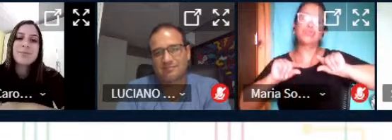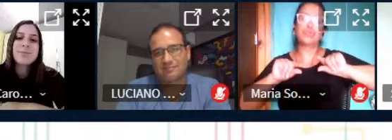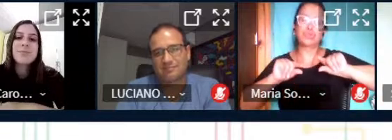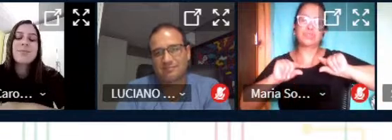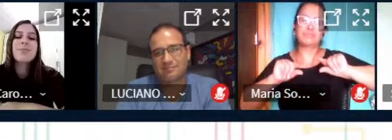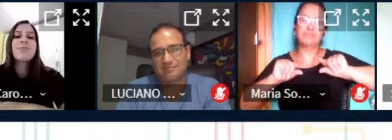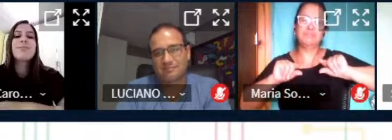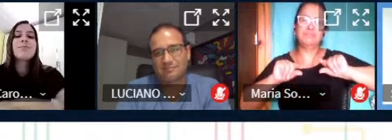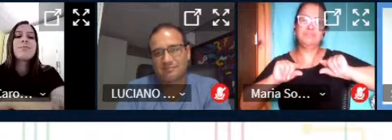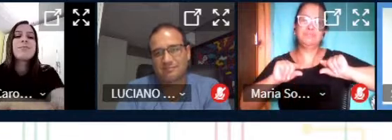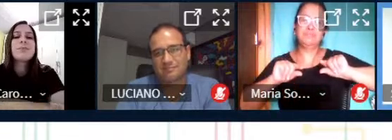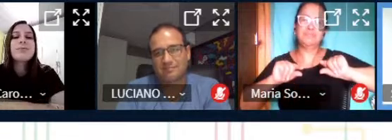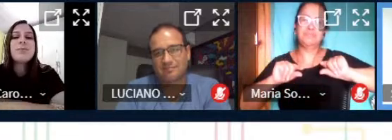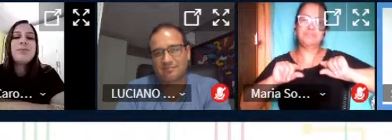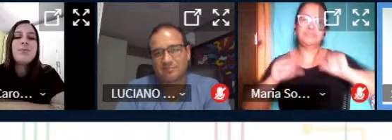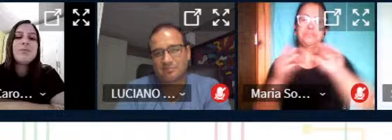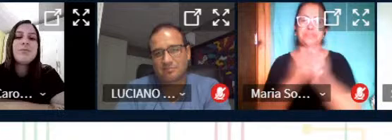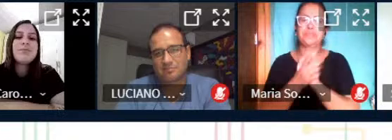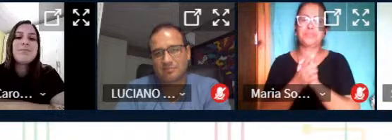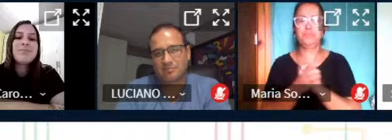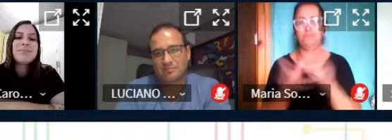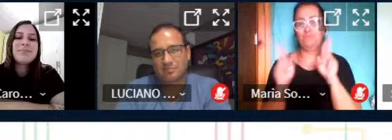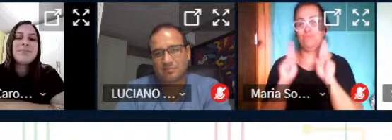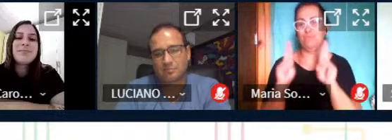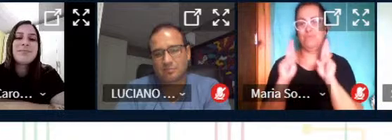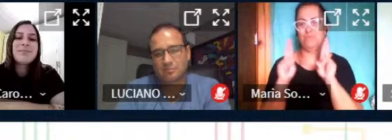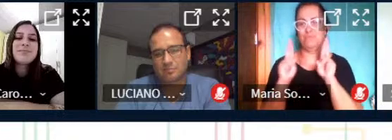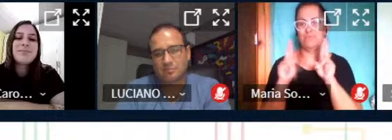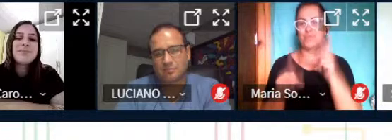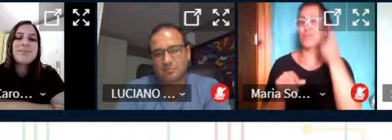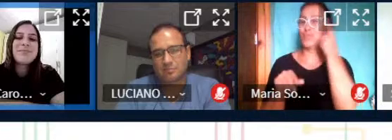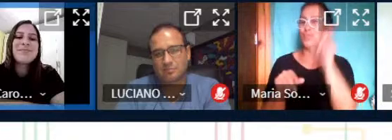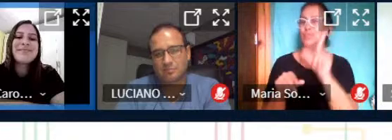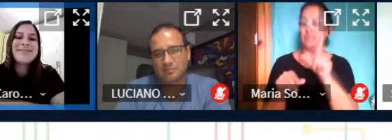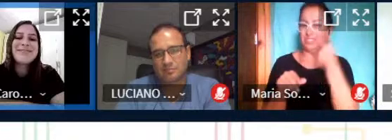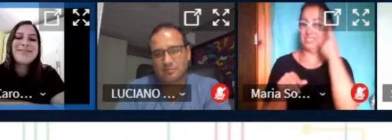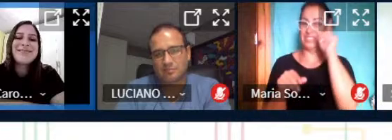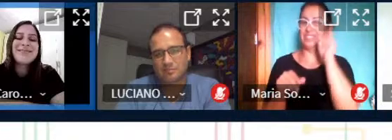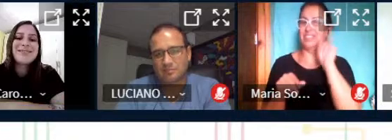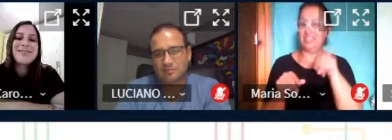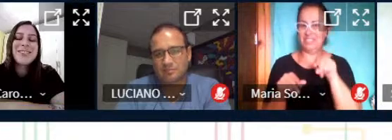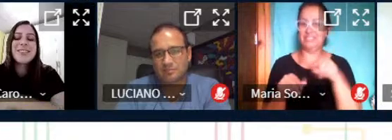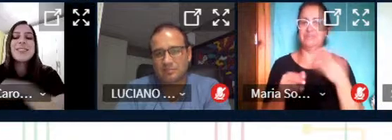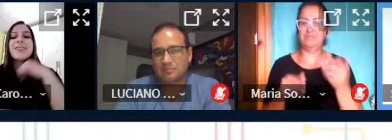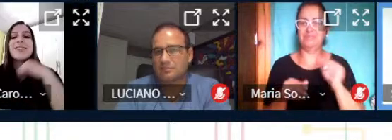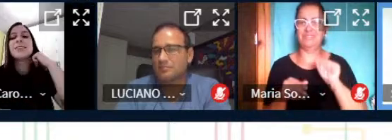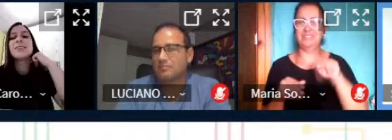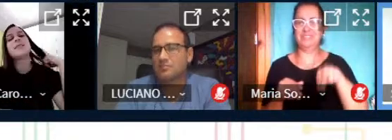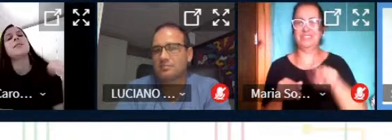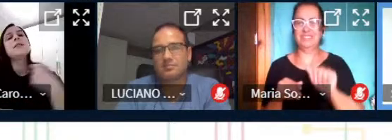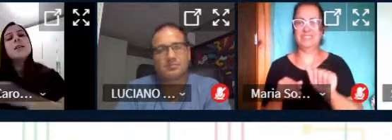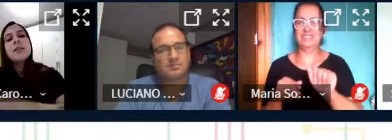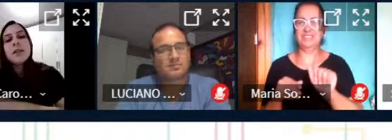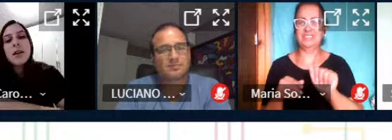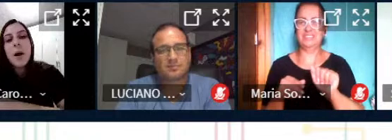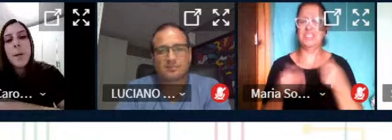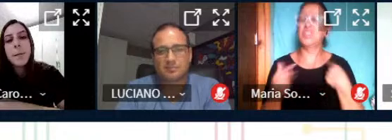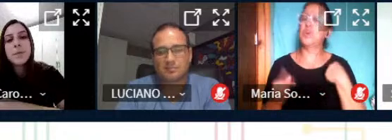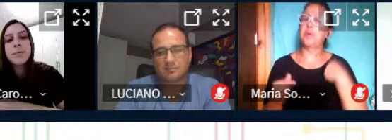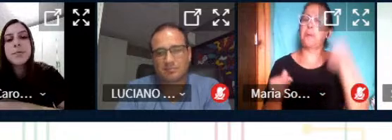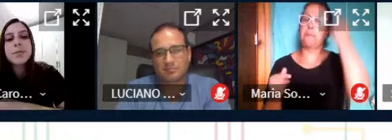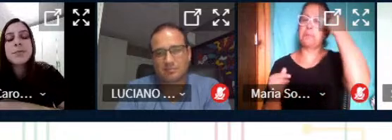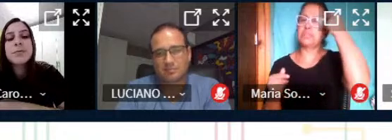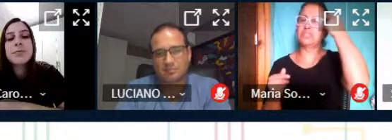né extinguir tomara que se chegue lá o mais rápido possível a ideia essa sabe que também fiquei pensando